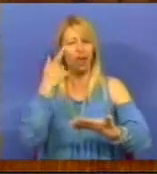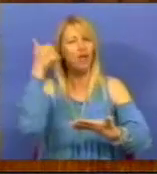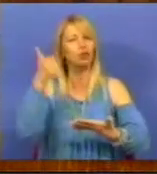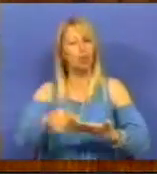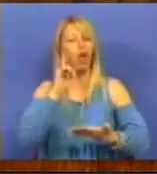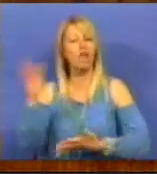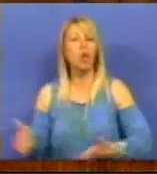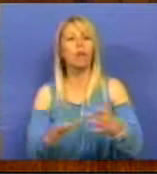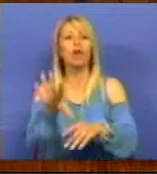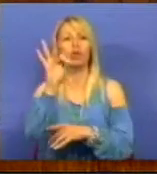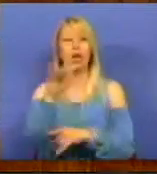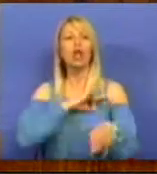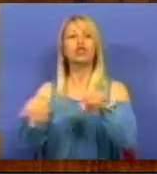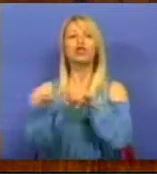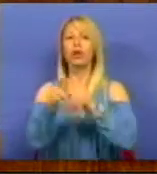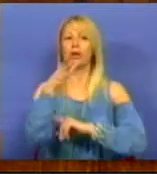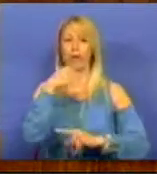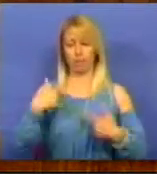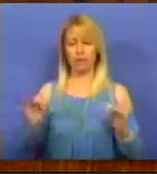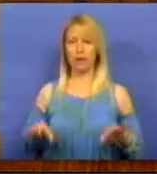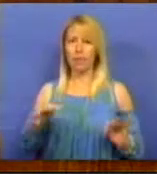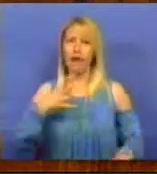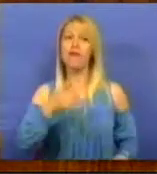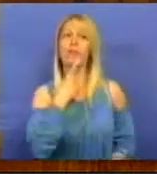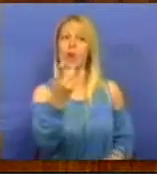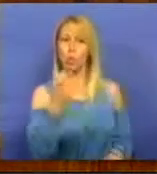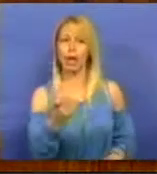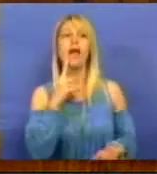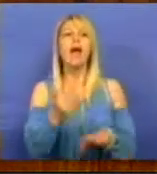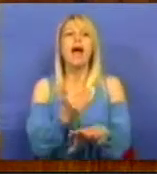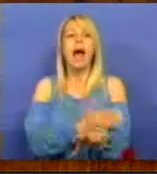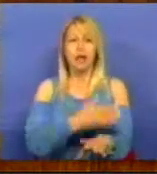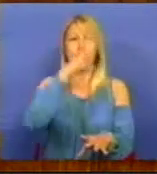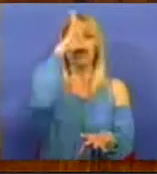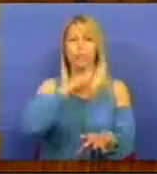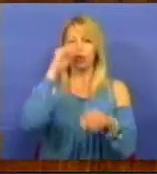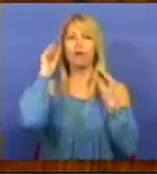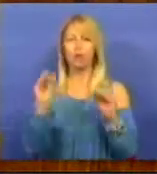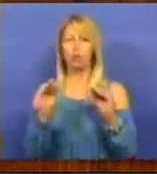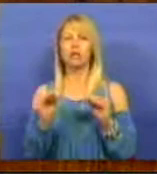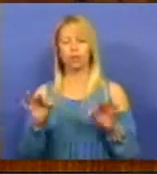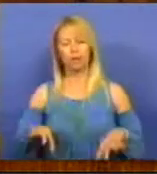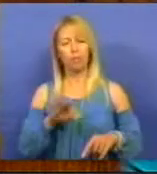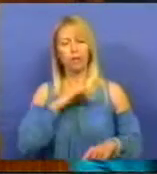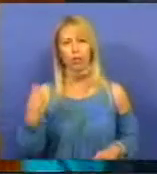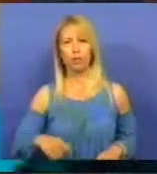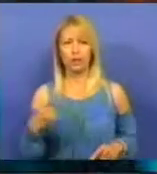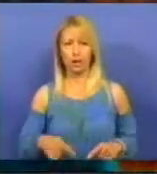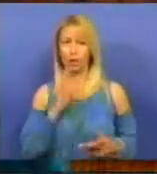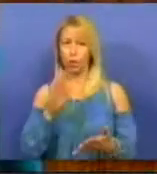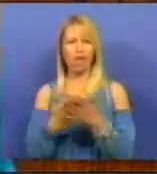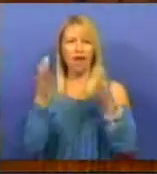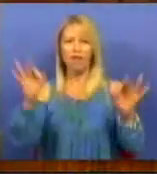para terminar, queria-lhe perguntar, antes que o Ministério da Educação... concluir, Sr. Deputado. Termine, Sr. Presidente. Acabe com o bril